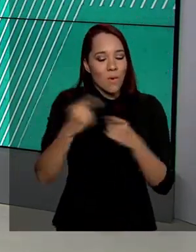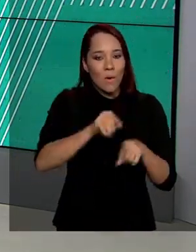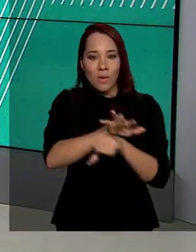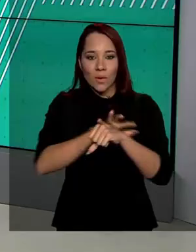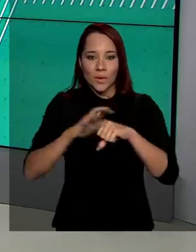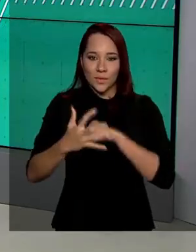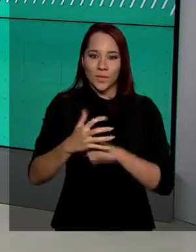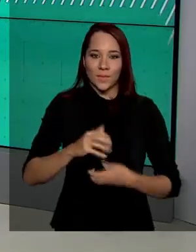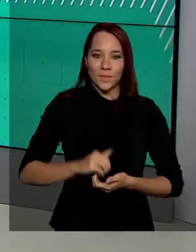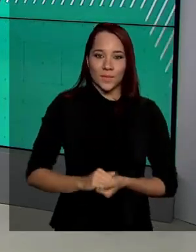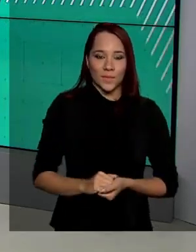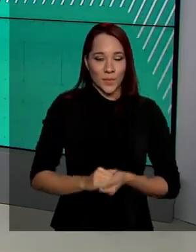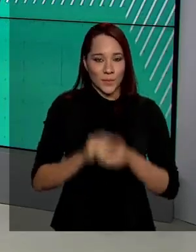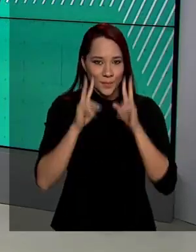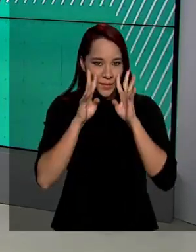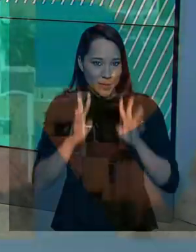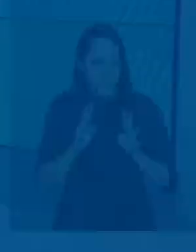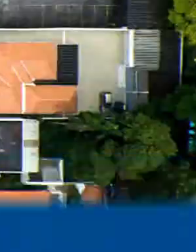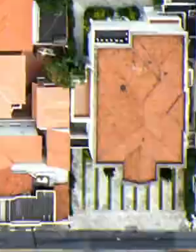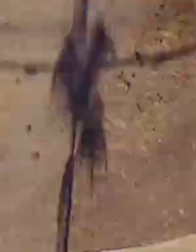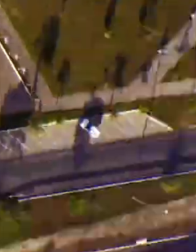coronavírus. Fique ligado!